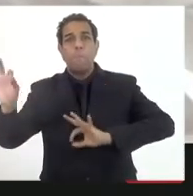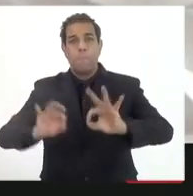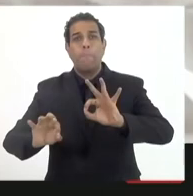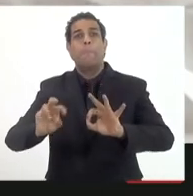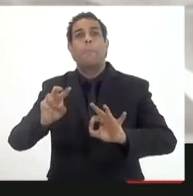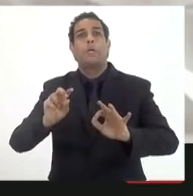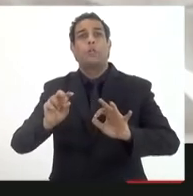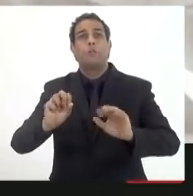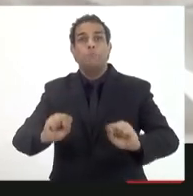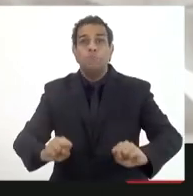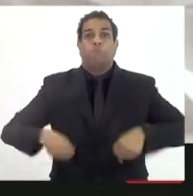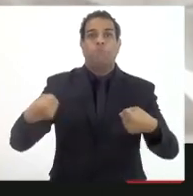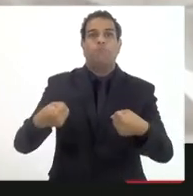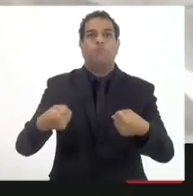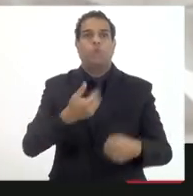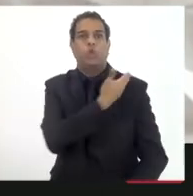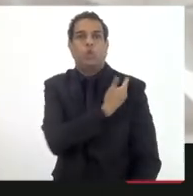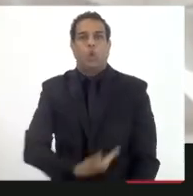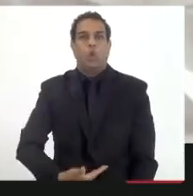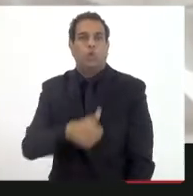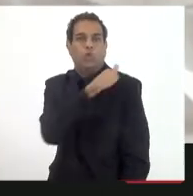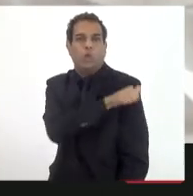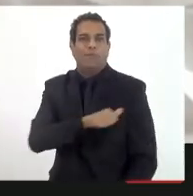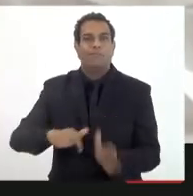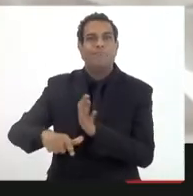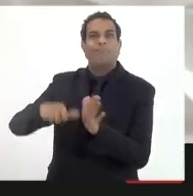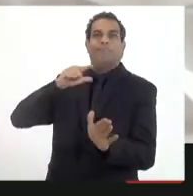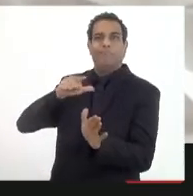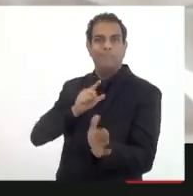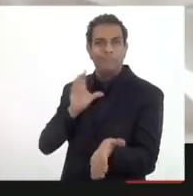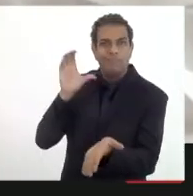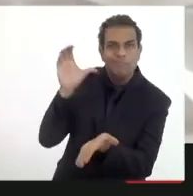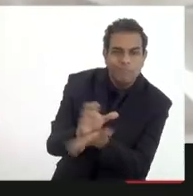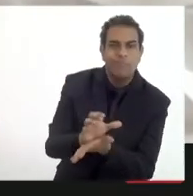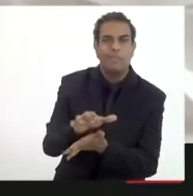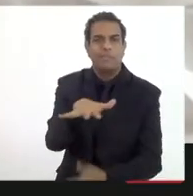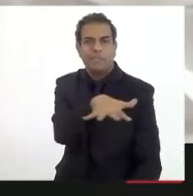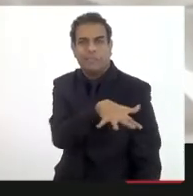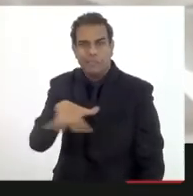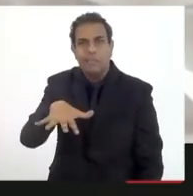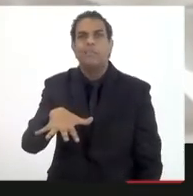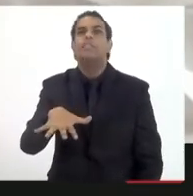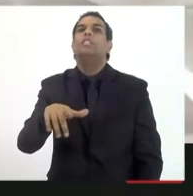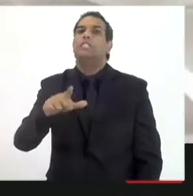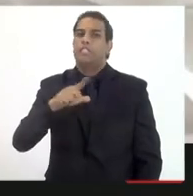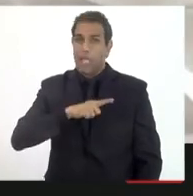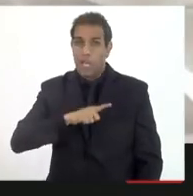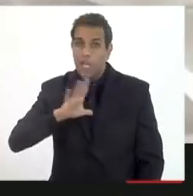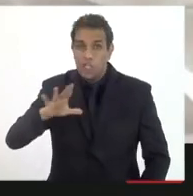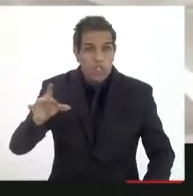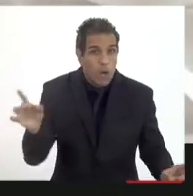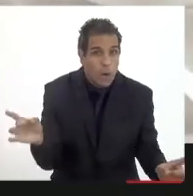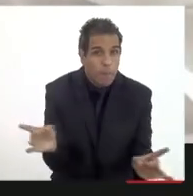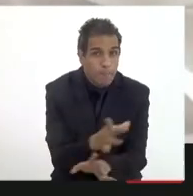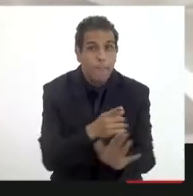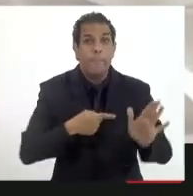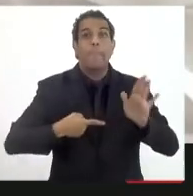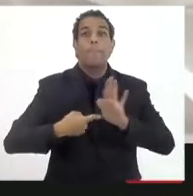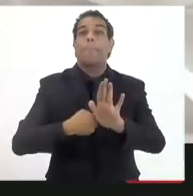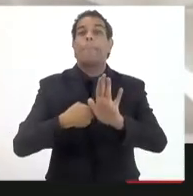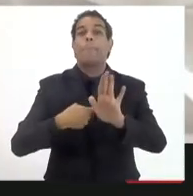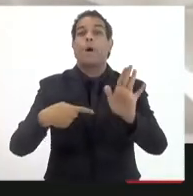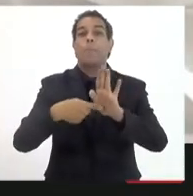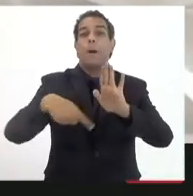fosse exigido do governo, já que antes do início da aplicação do fundo soberano, o governo já apresentasse um